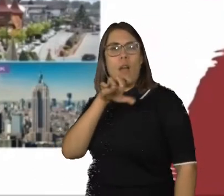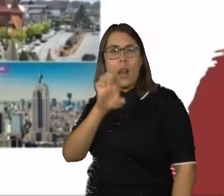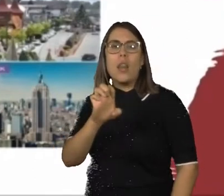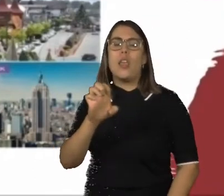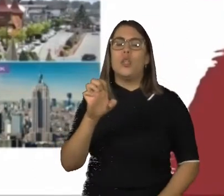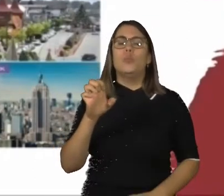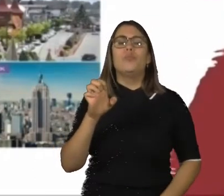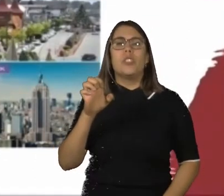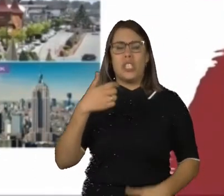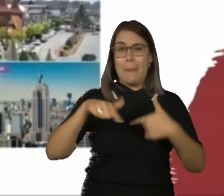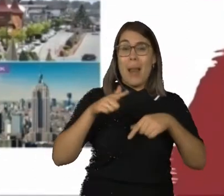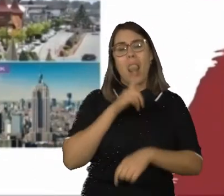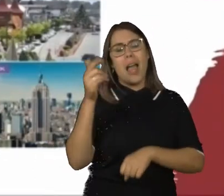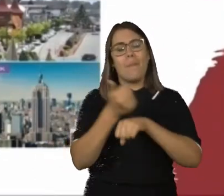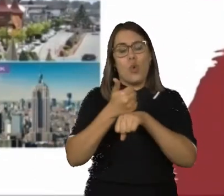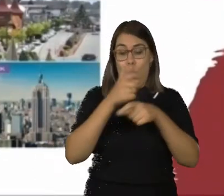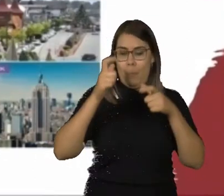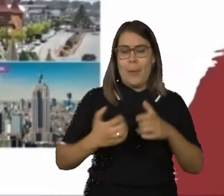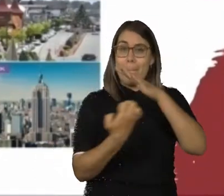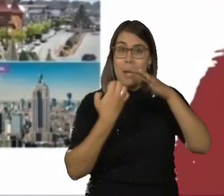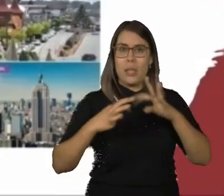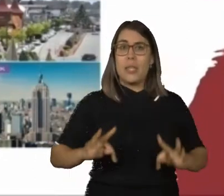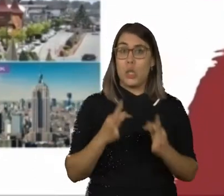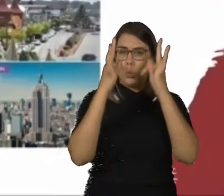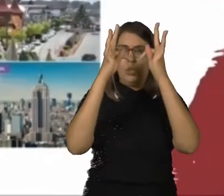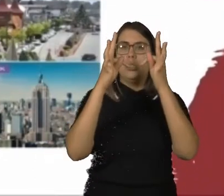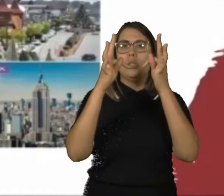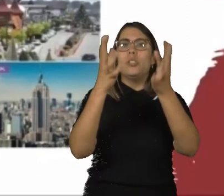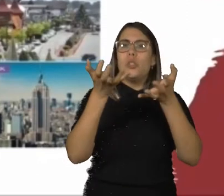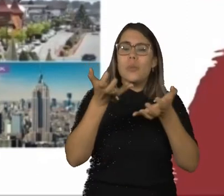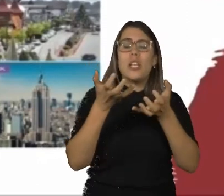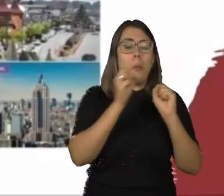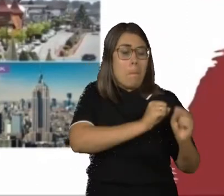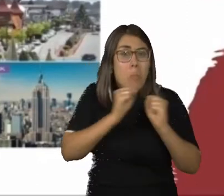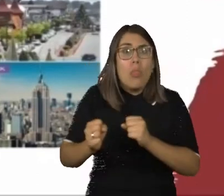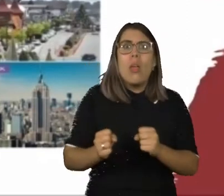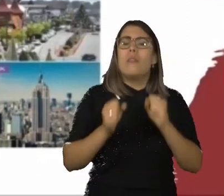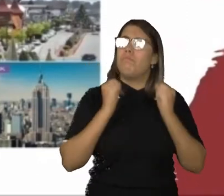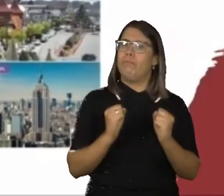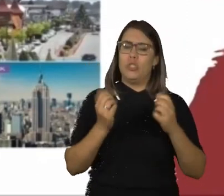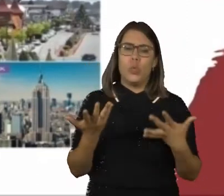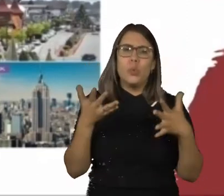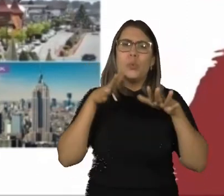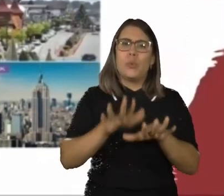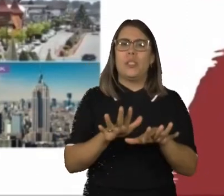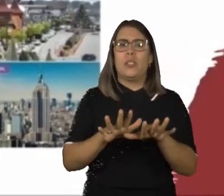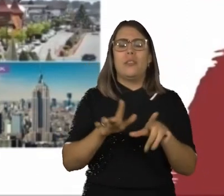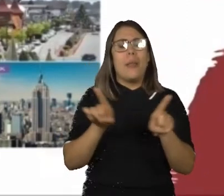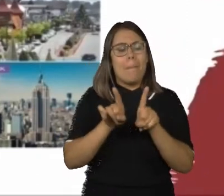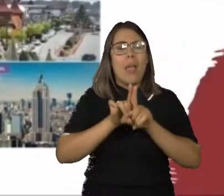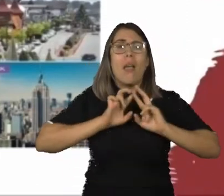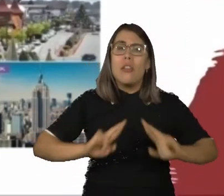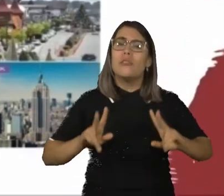são cinco anos que eu trabalho lá dentro, tem uma filial lá. E é lá que a gente vê o poder que tem a inclusão social e a diversidade.